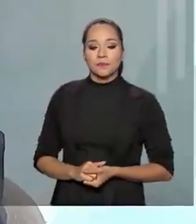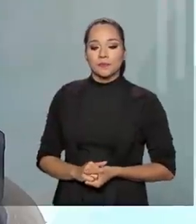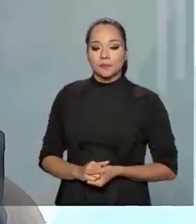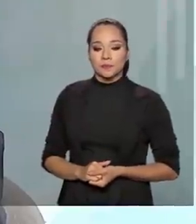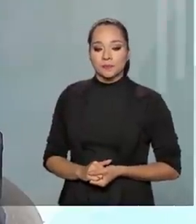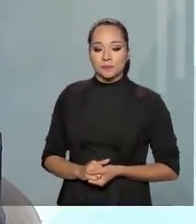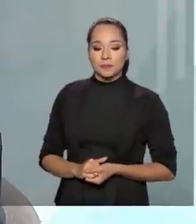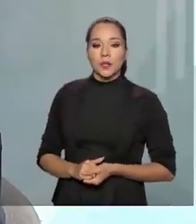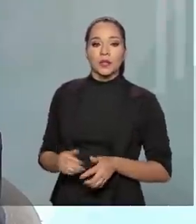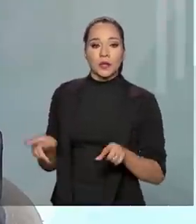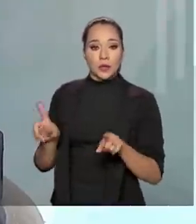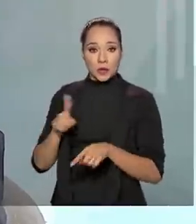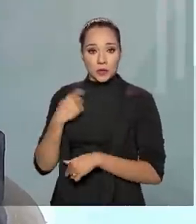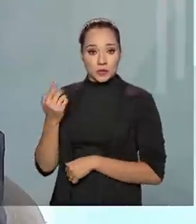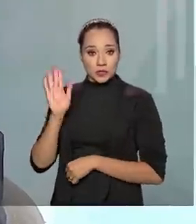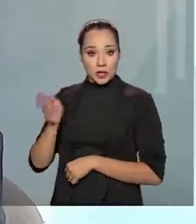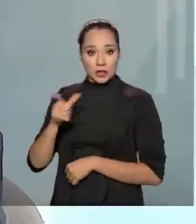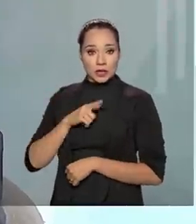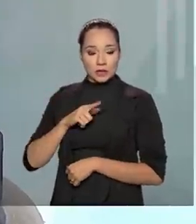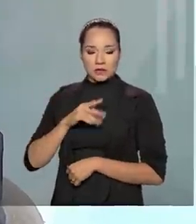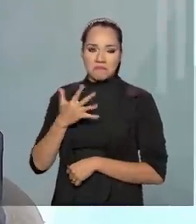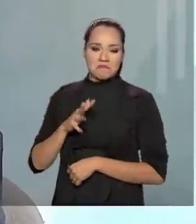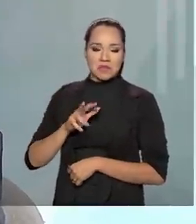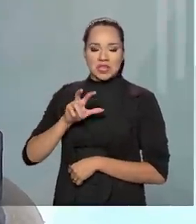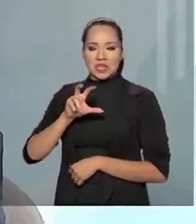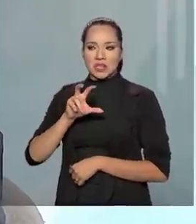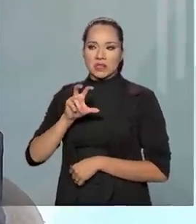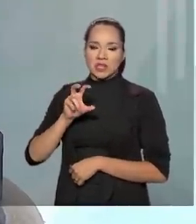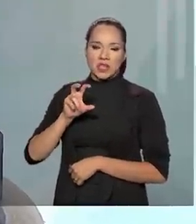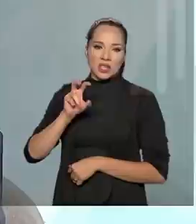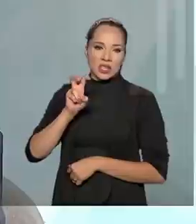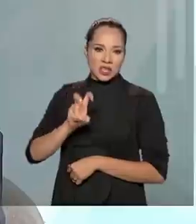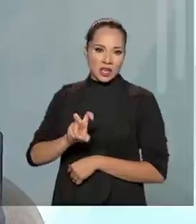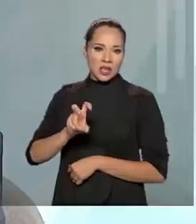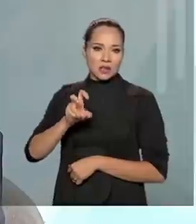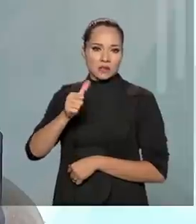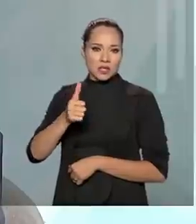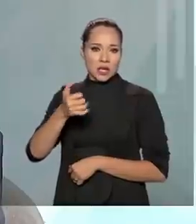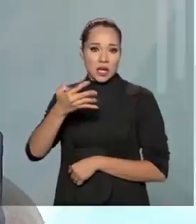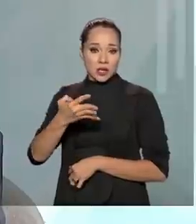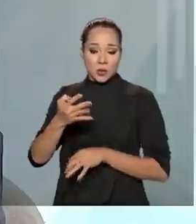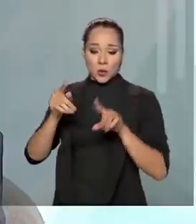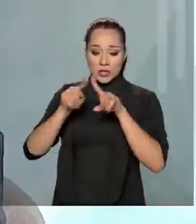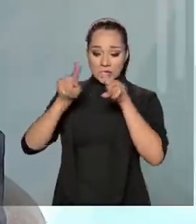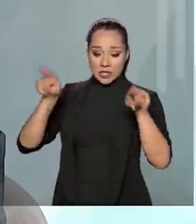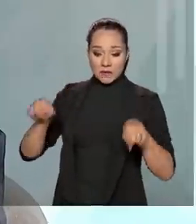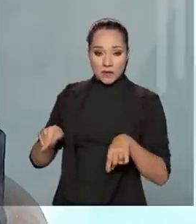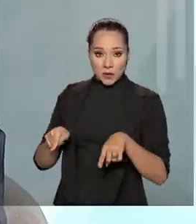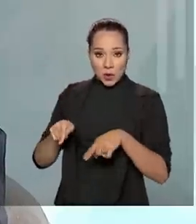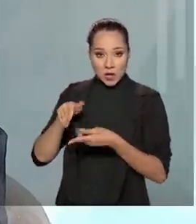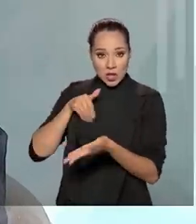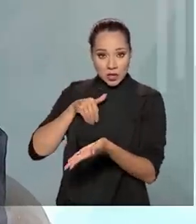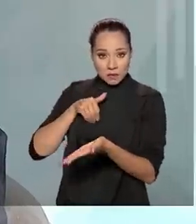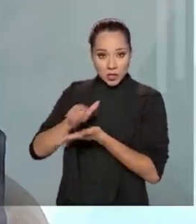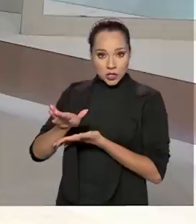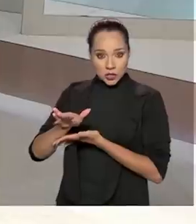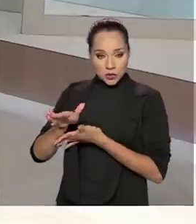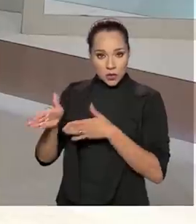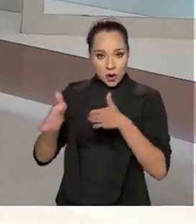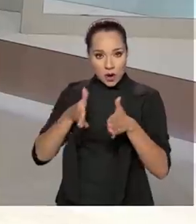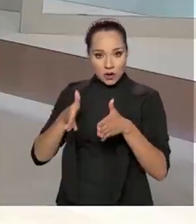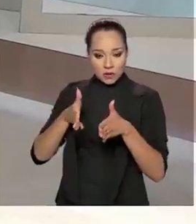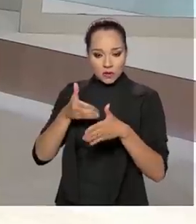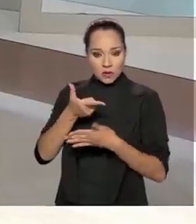Nós atingimos cerca de 500, se não me engano, foram 514 servidores demitidos no ano de 2020.